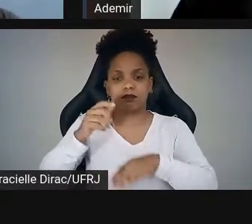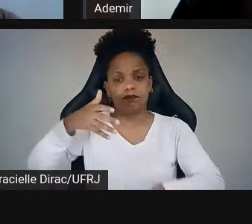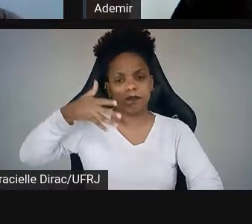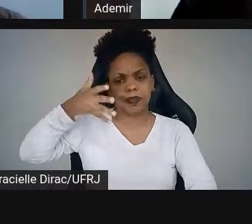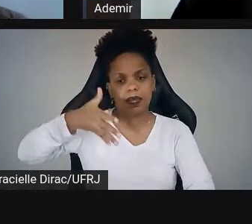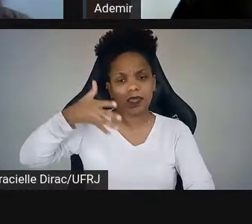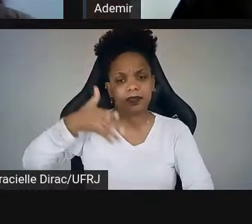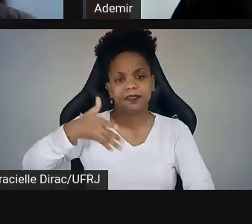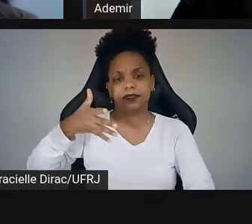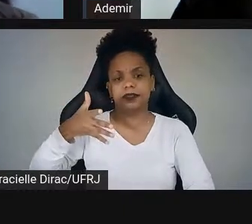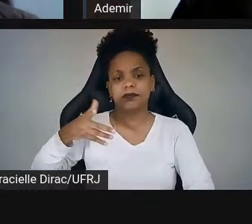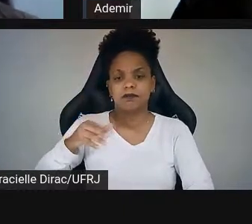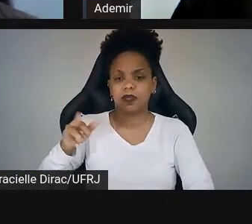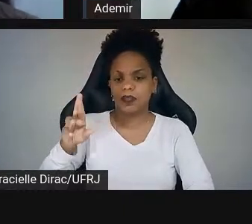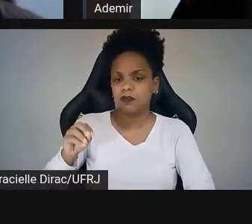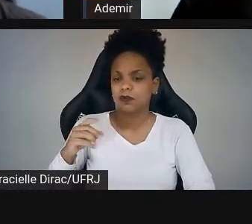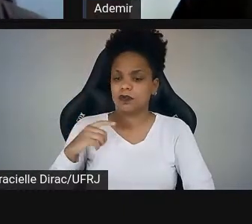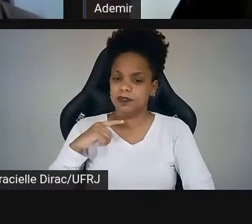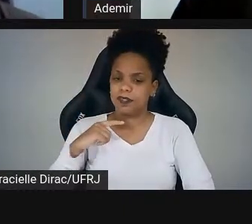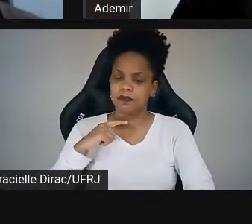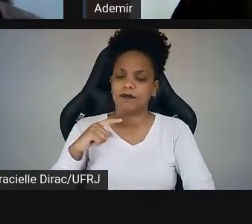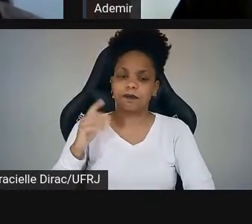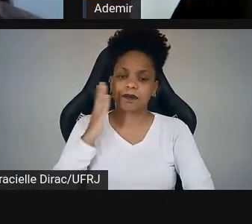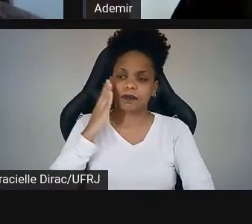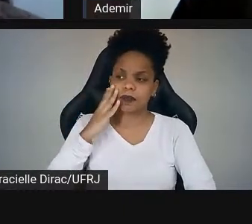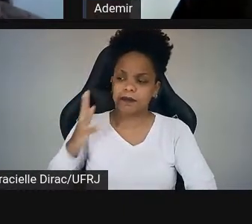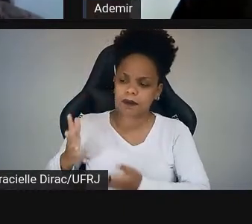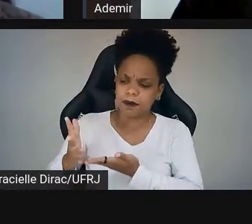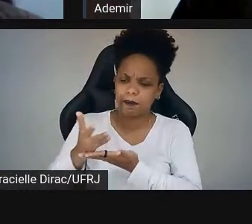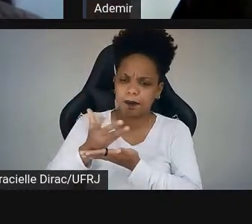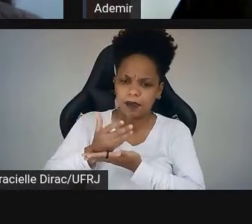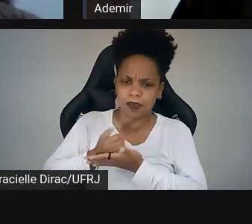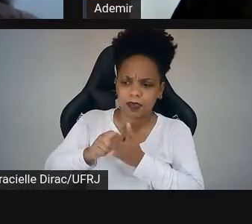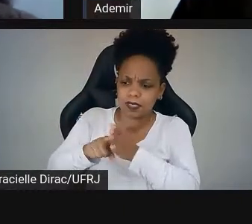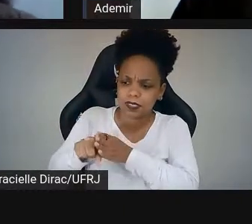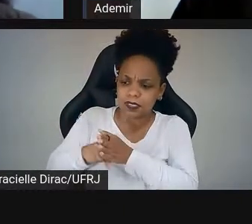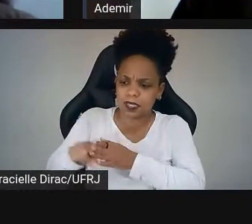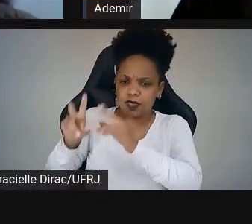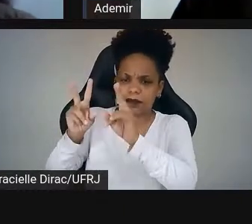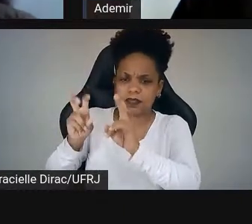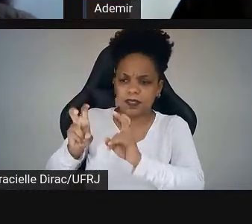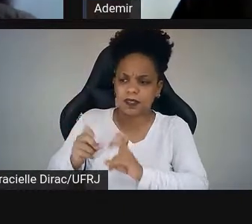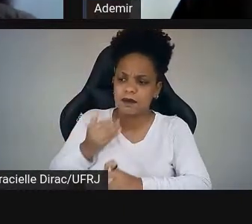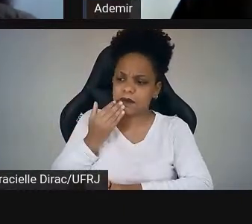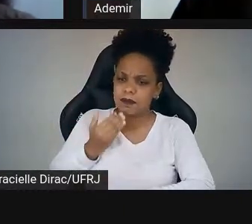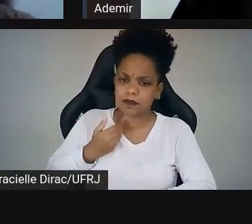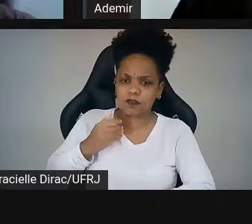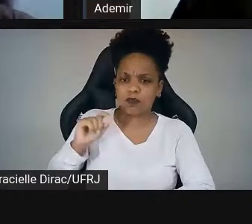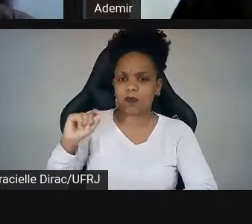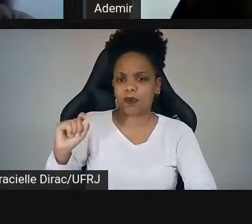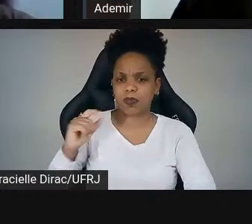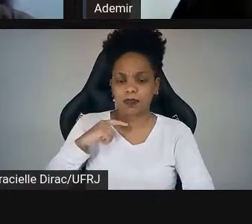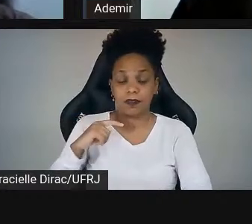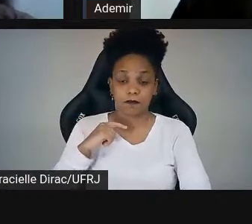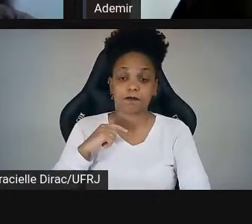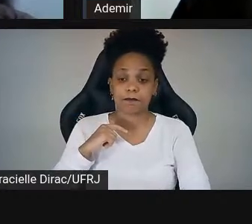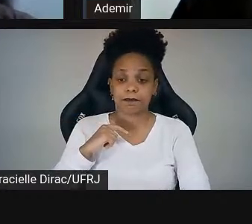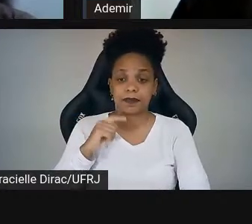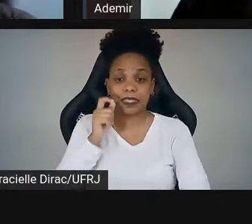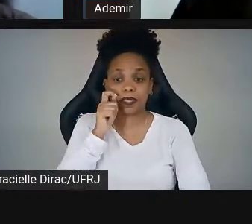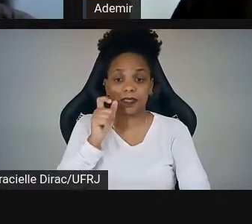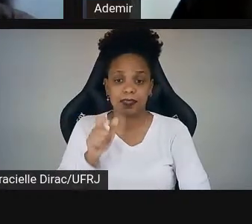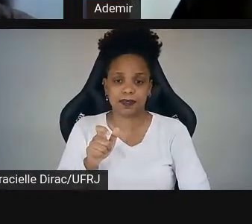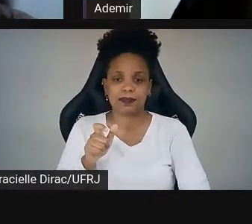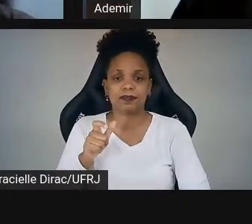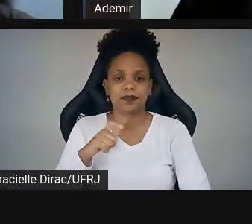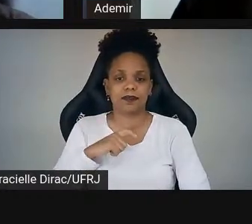têm para a gente conseguir fazer aquele mapeamento e ver quais são os assuntos que estão sendo pedidos pelos alunos, né? Então, a gente geralmente... A